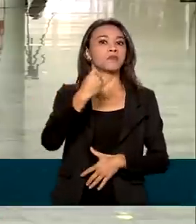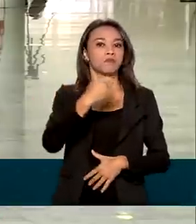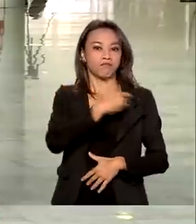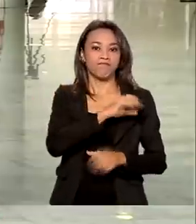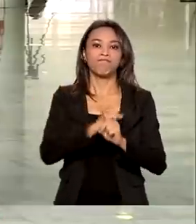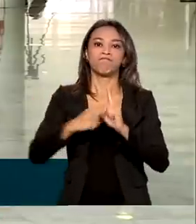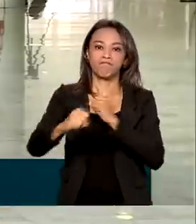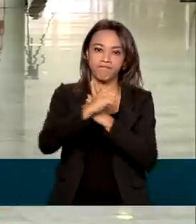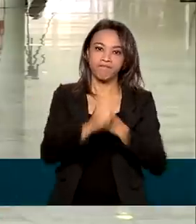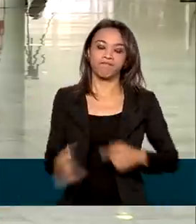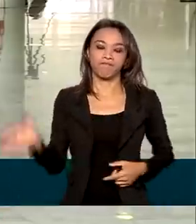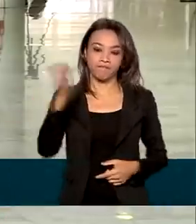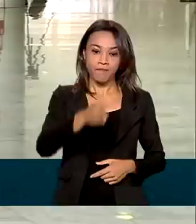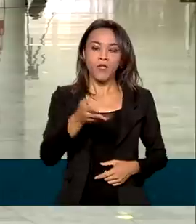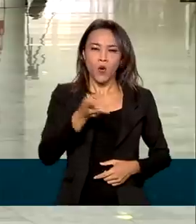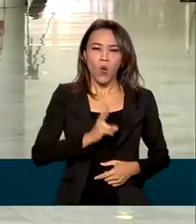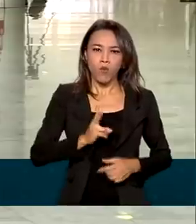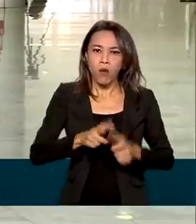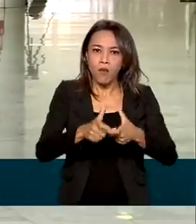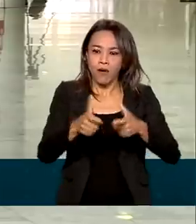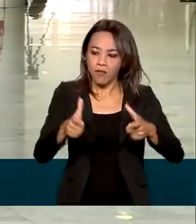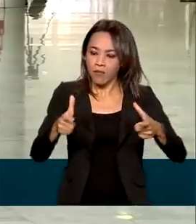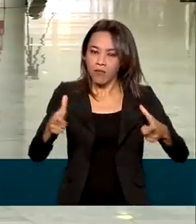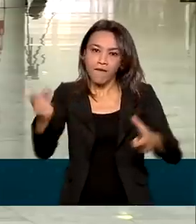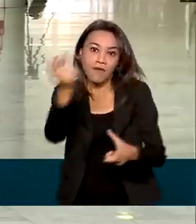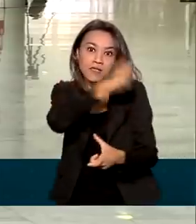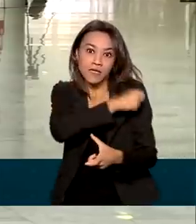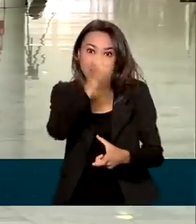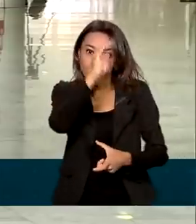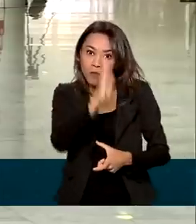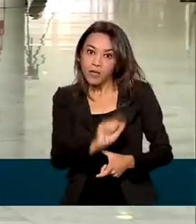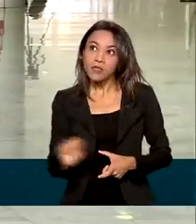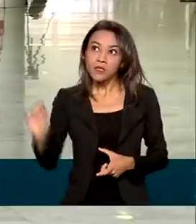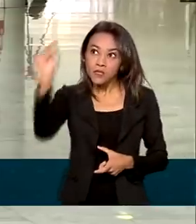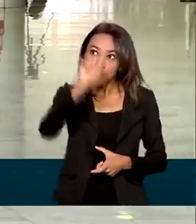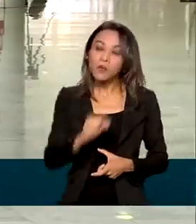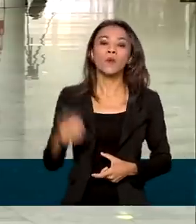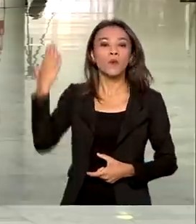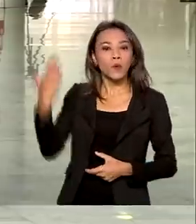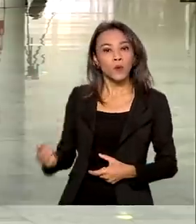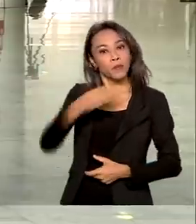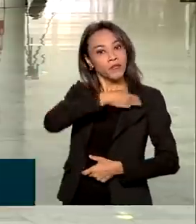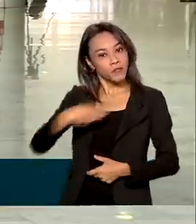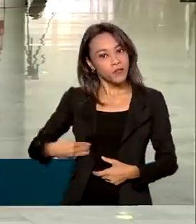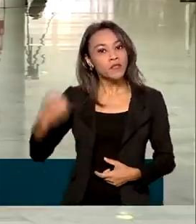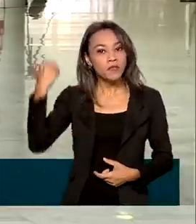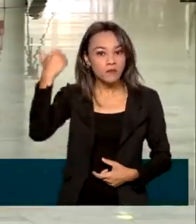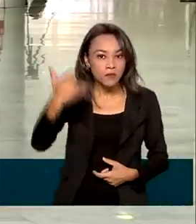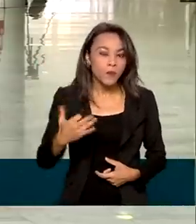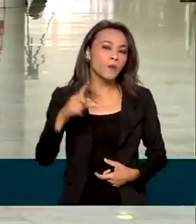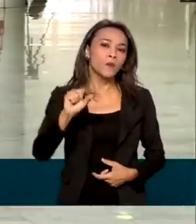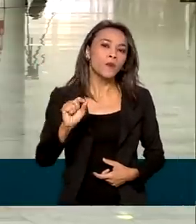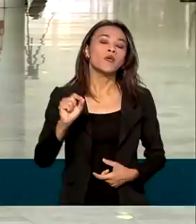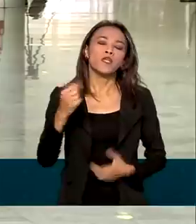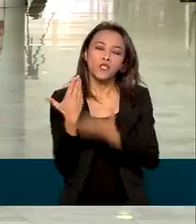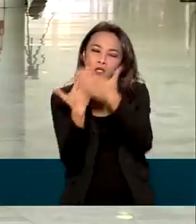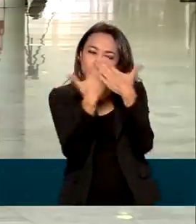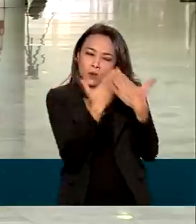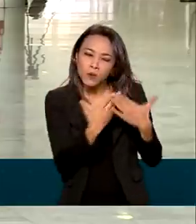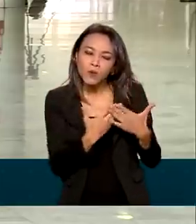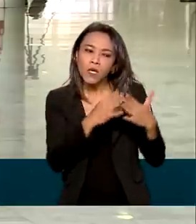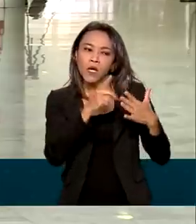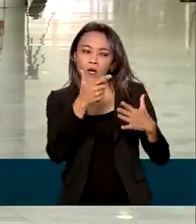vacinação em todo o país, o ministro da Saúde, Marcelo Queiroga, disse que estuda ainda a inclusão em grupos